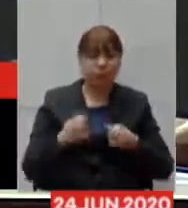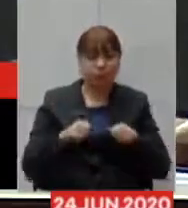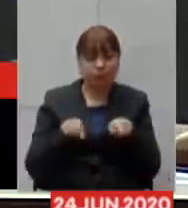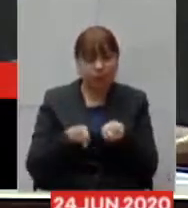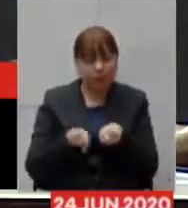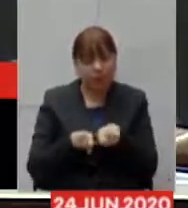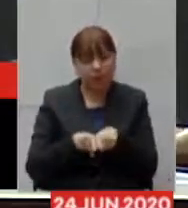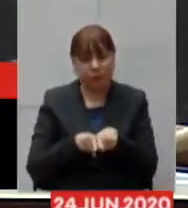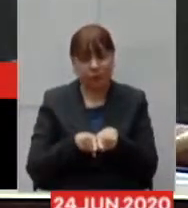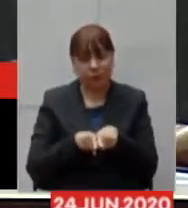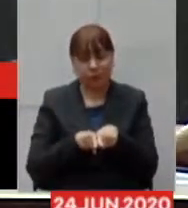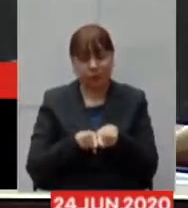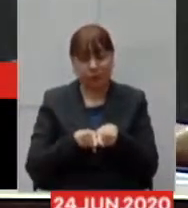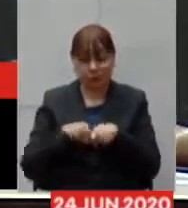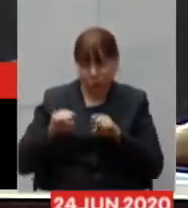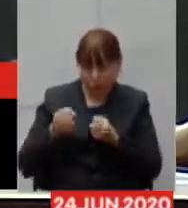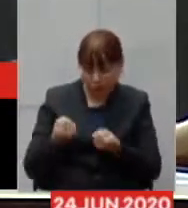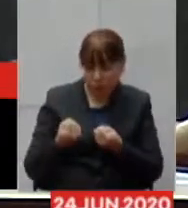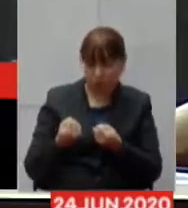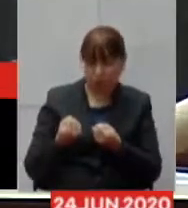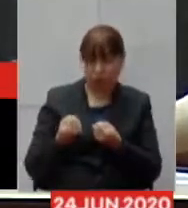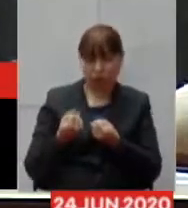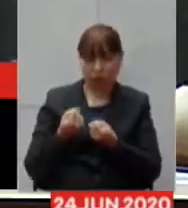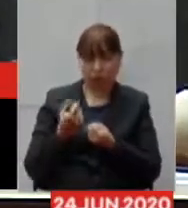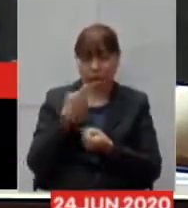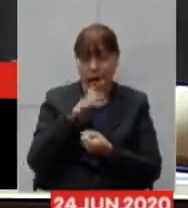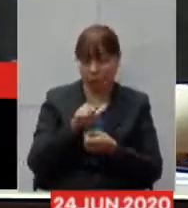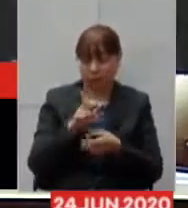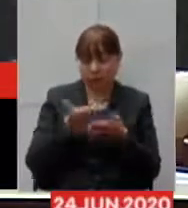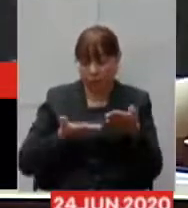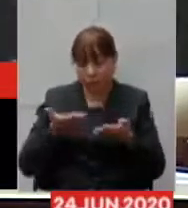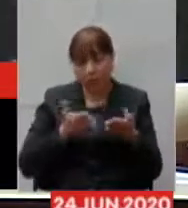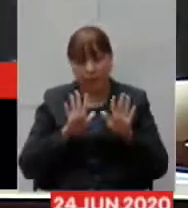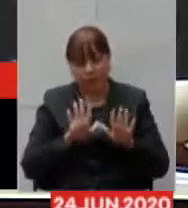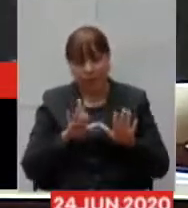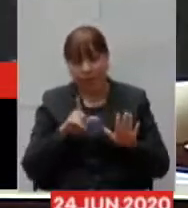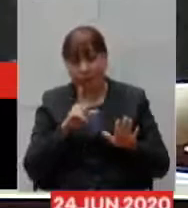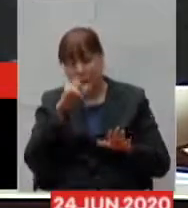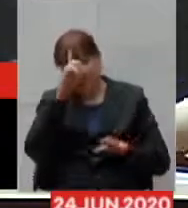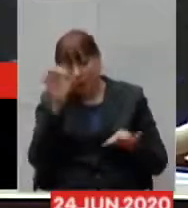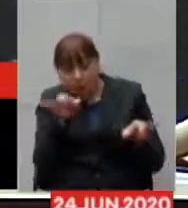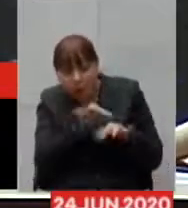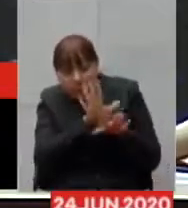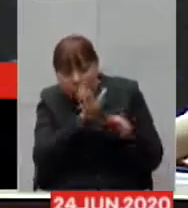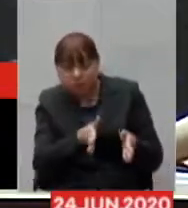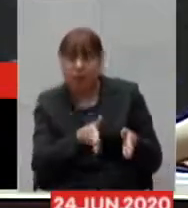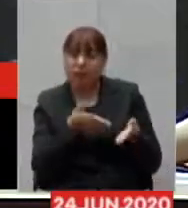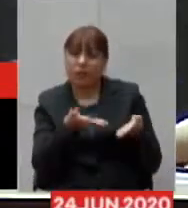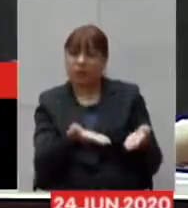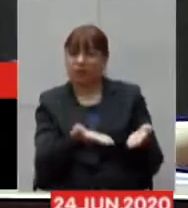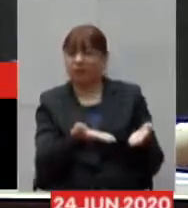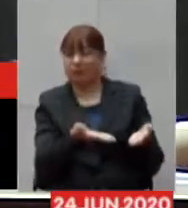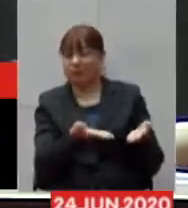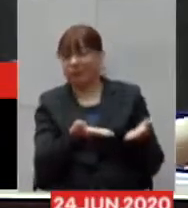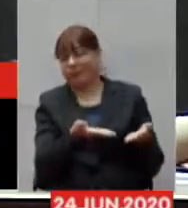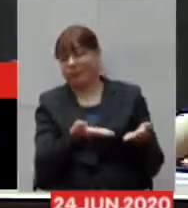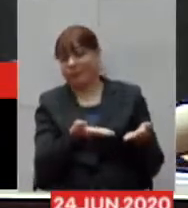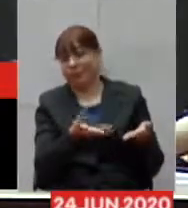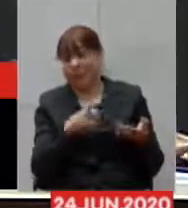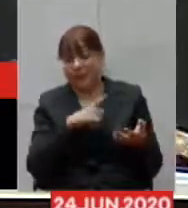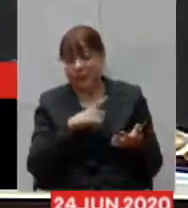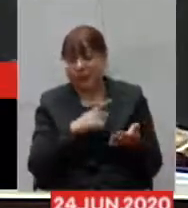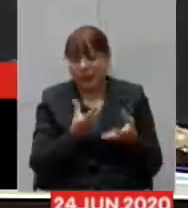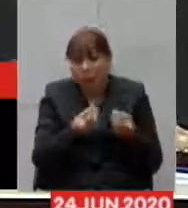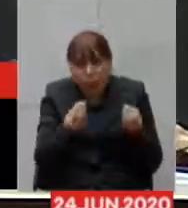a esse esforço que está sendo feito porque já são hospitais prontos muitos deles estão até com leitos